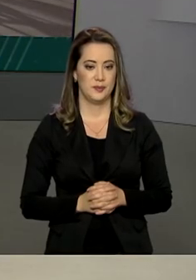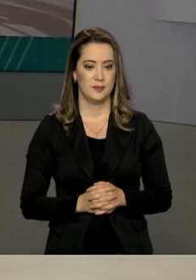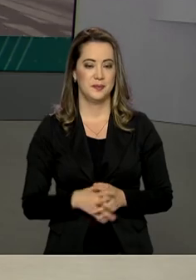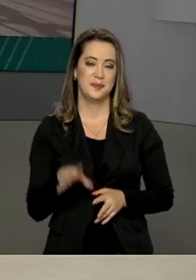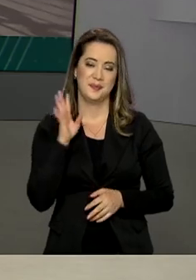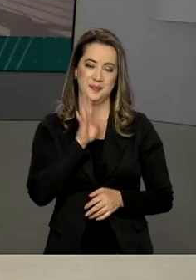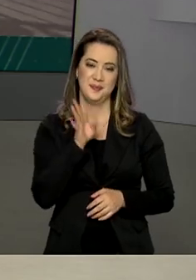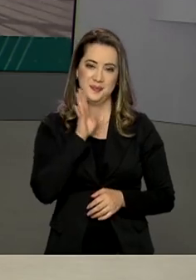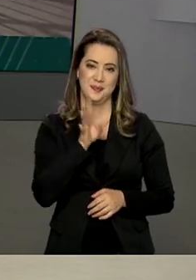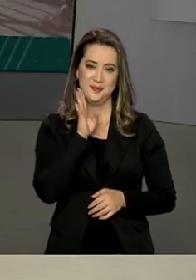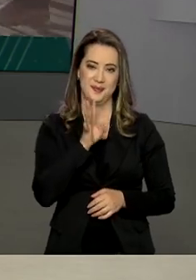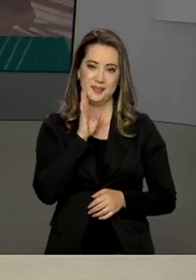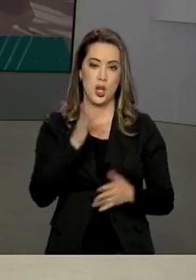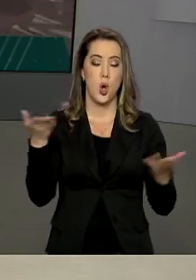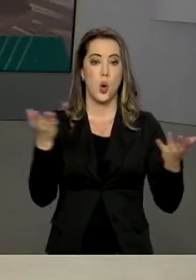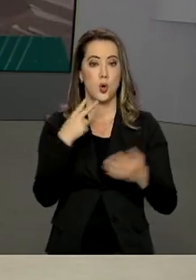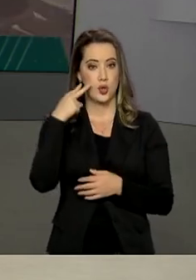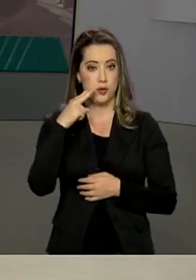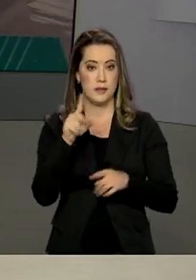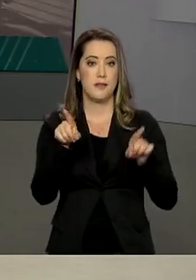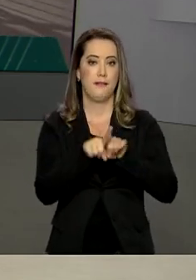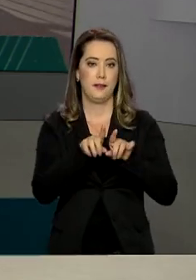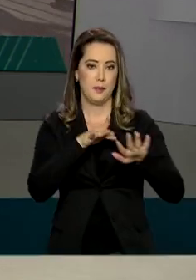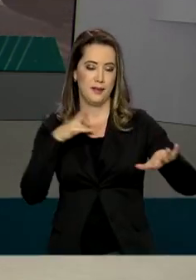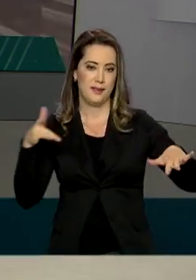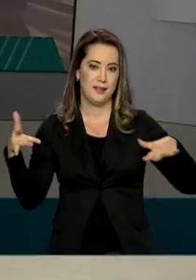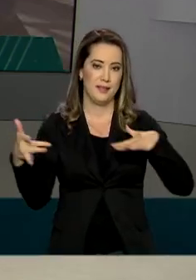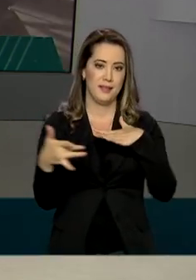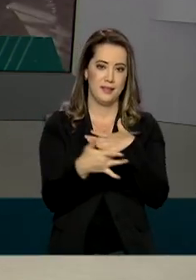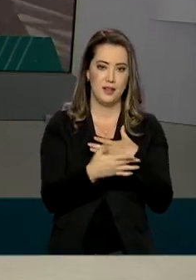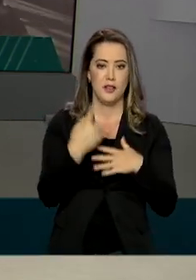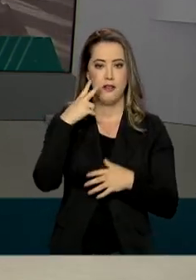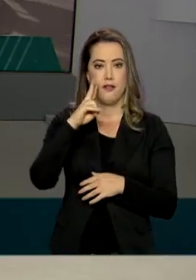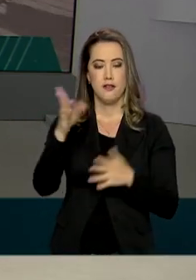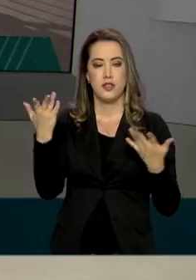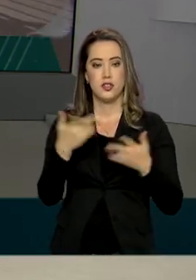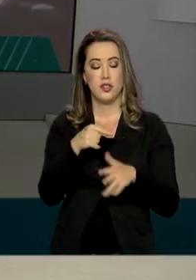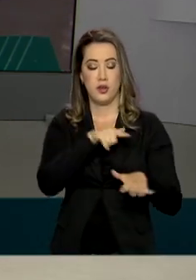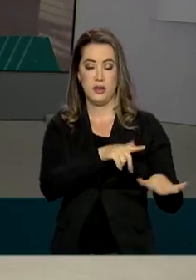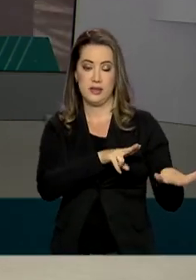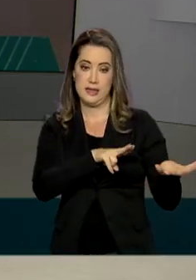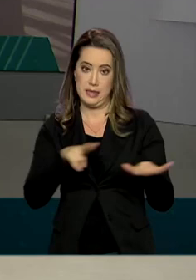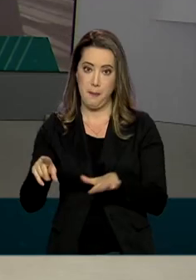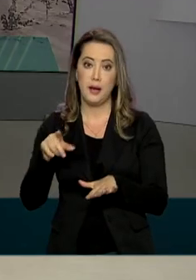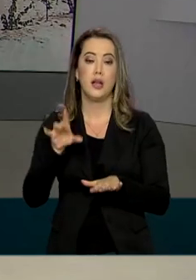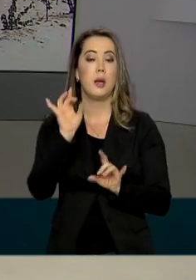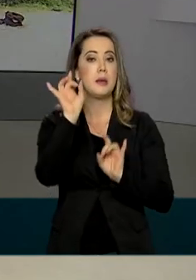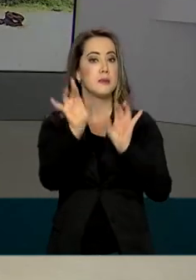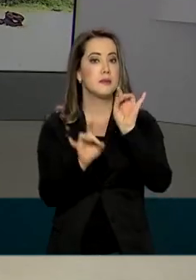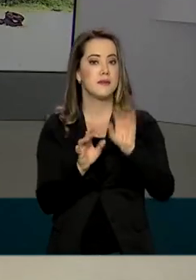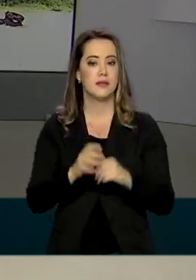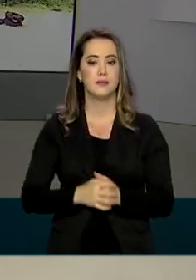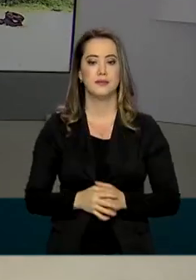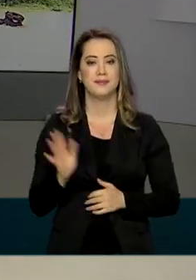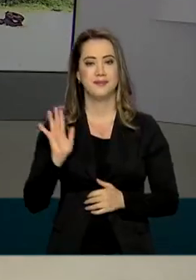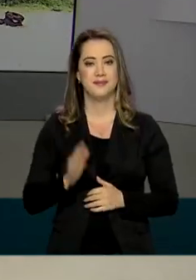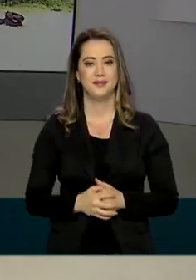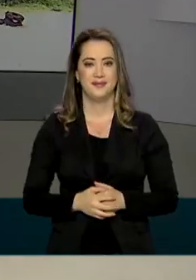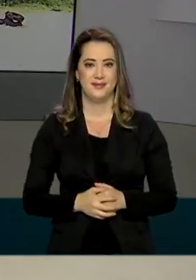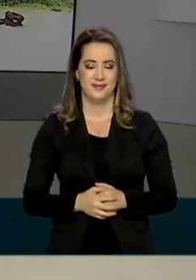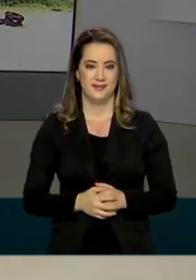Legal, né? As reportagens de hoje também estão nas nossas redes sociais. Fique agora com as imagens que foram destaque essa semana. Tchau, tchau.